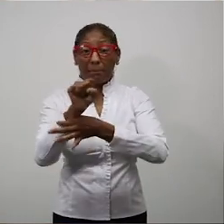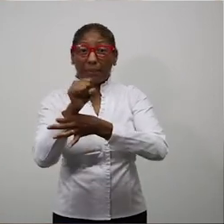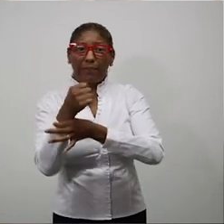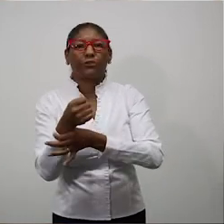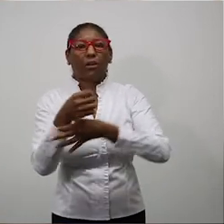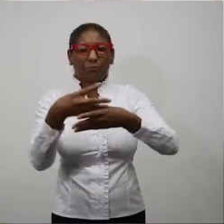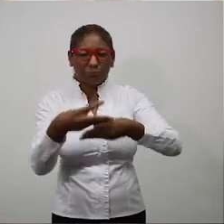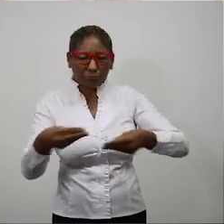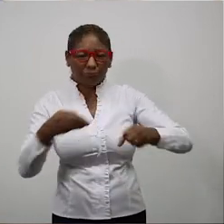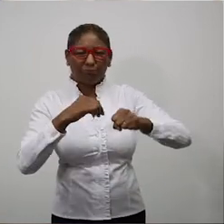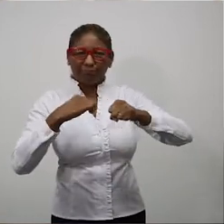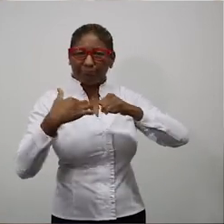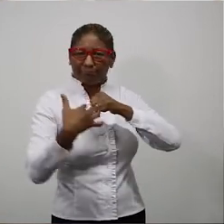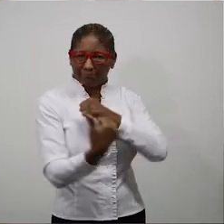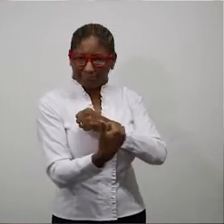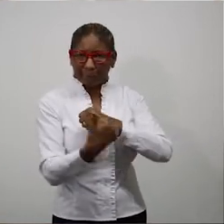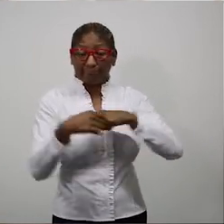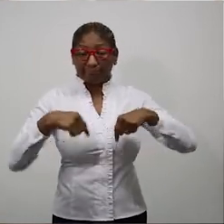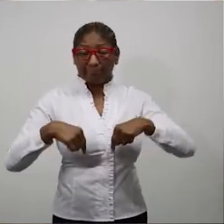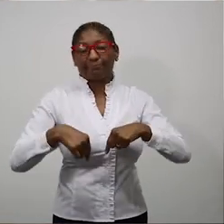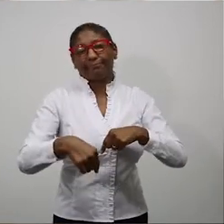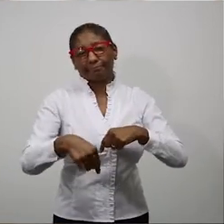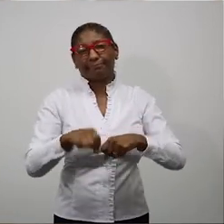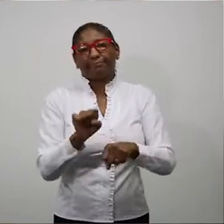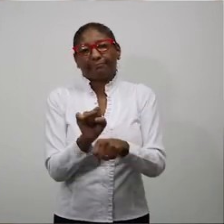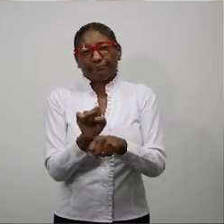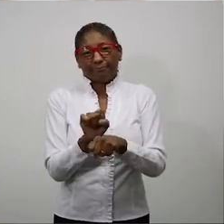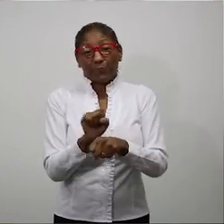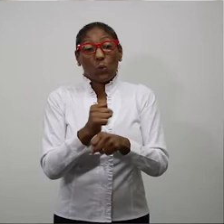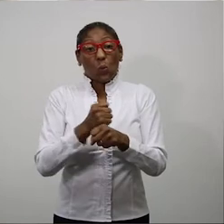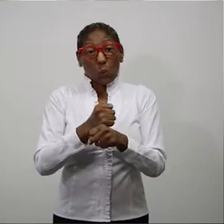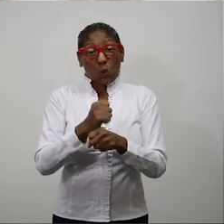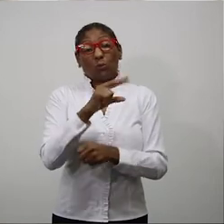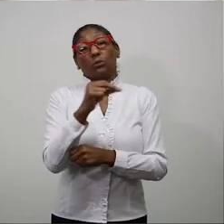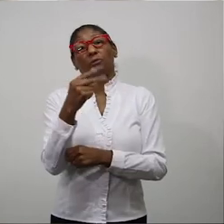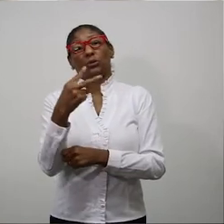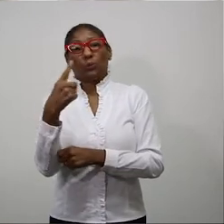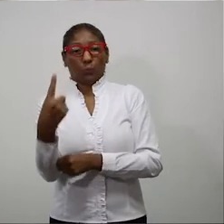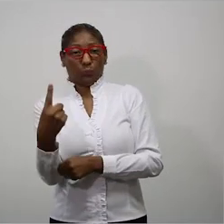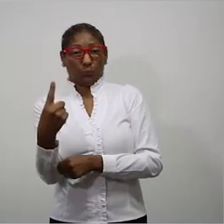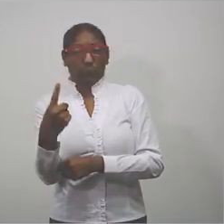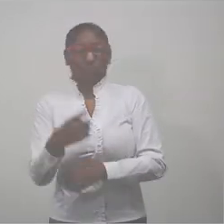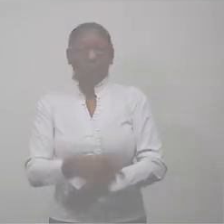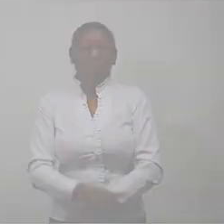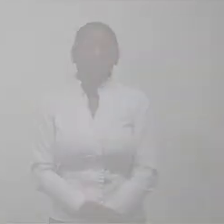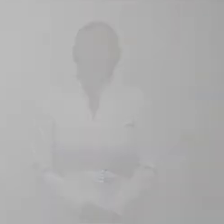para garantir a imunização e a superação desse quadro em relação ao coronavírus nesse ano de 2021.